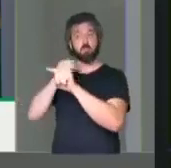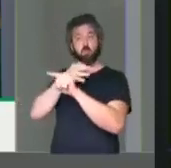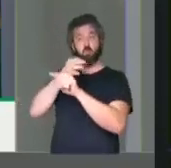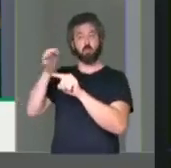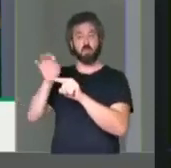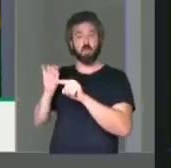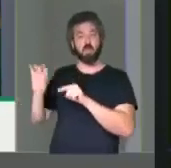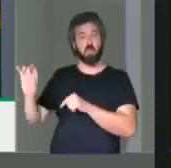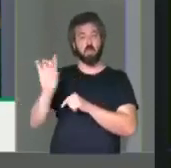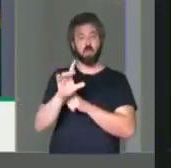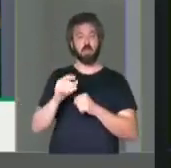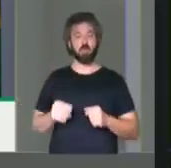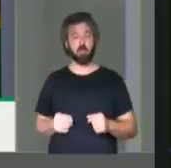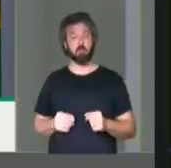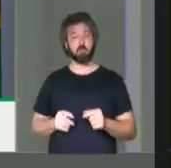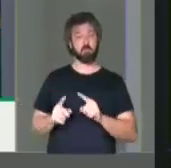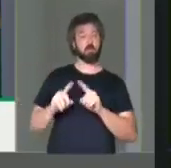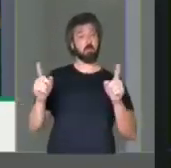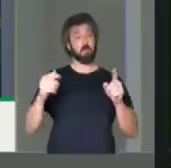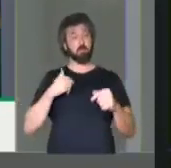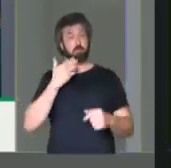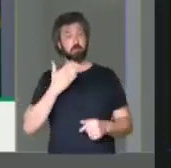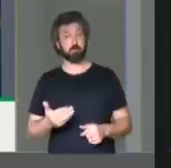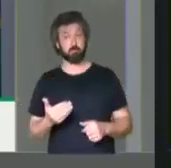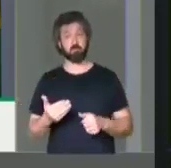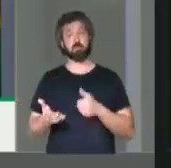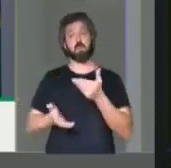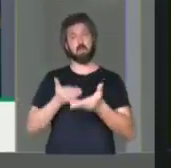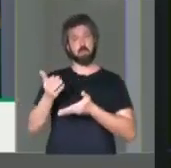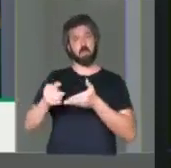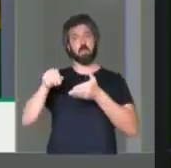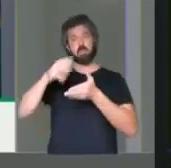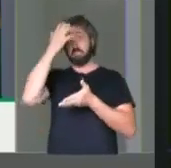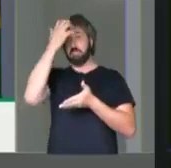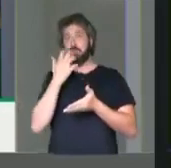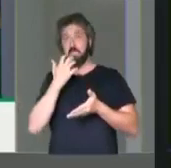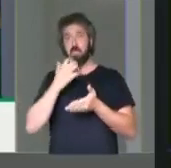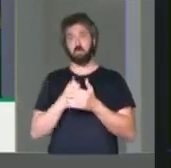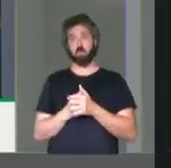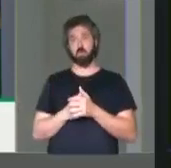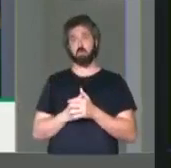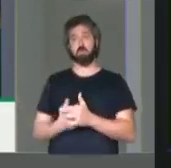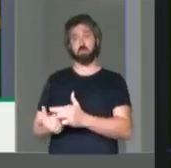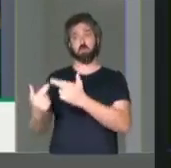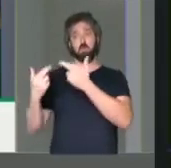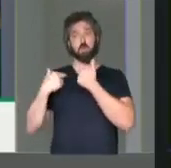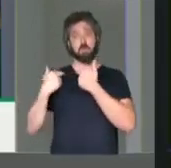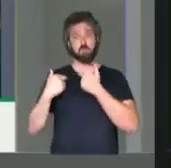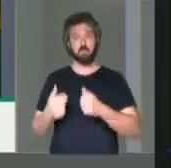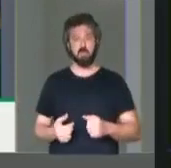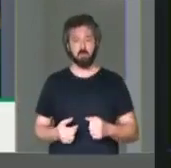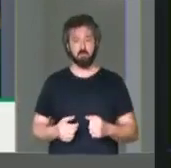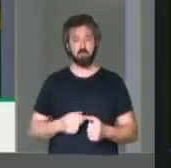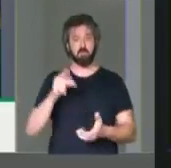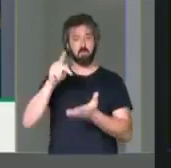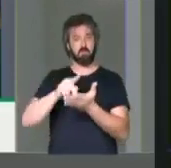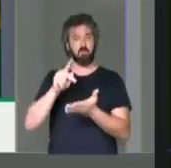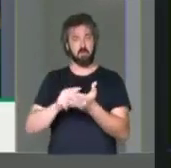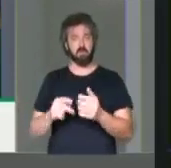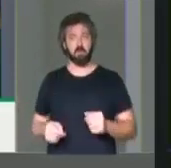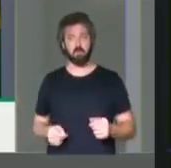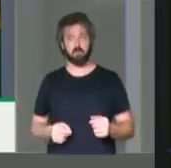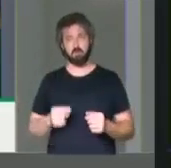posicionamento de cada um dos senhores, mas peço para que tratem um assunto sério como esse, com responsabilidade e verdade.